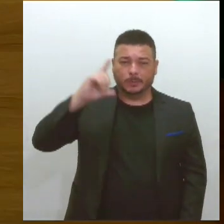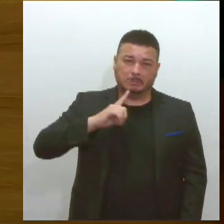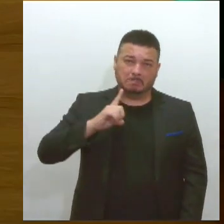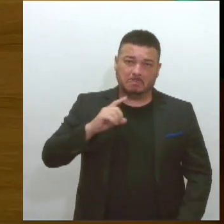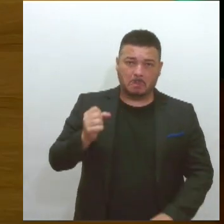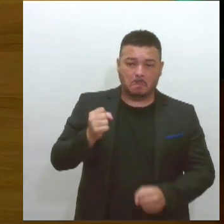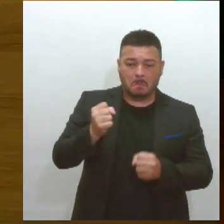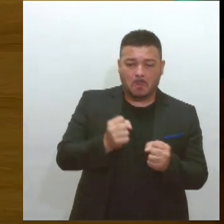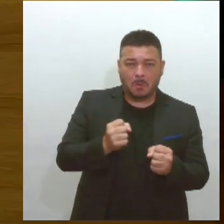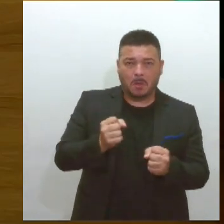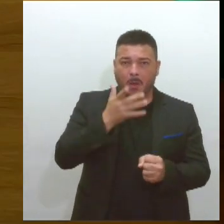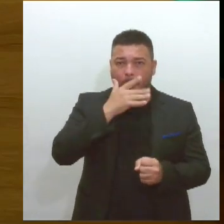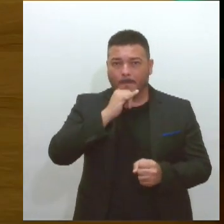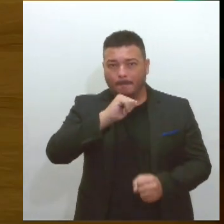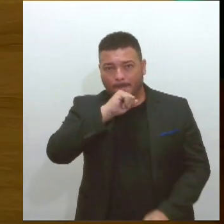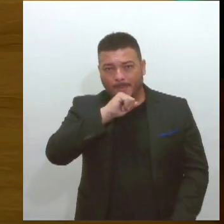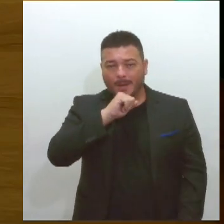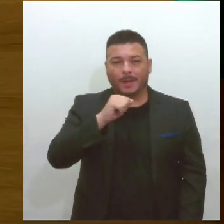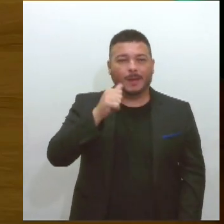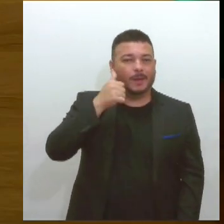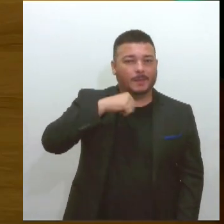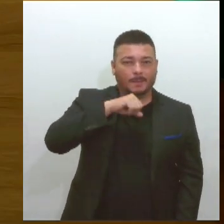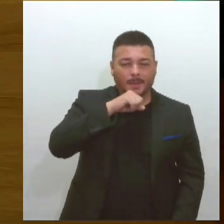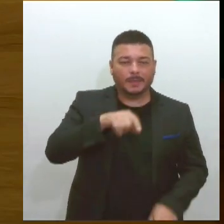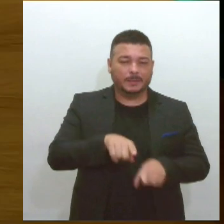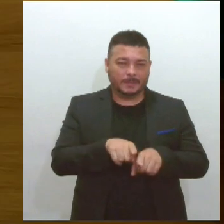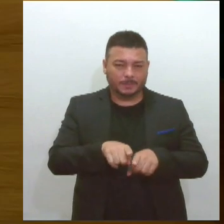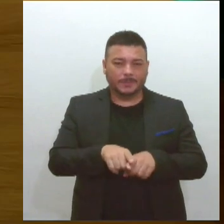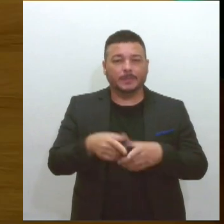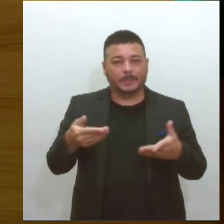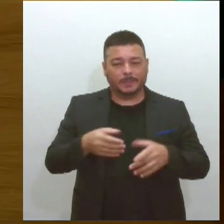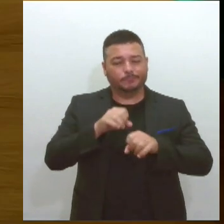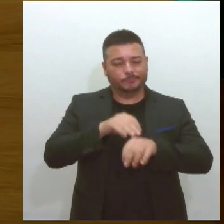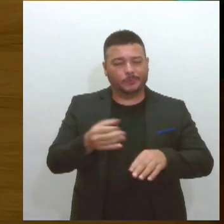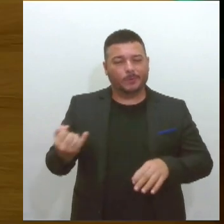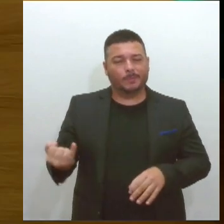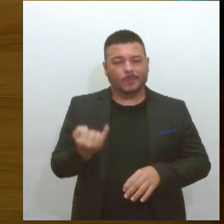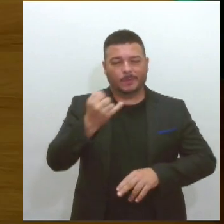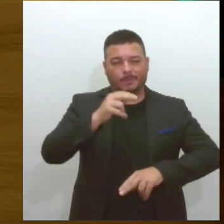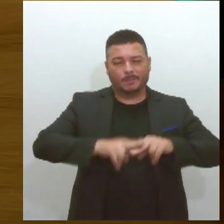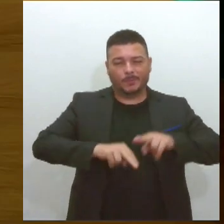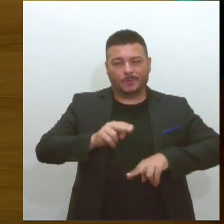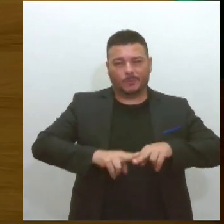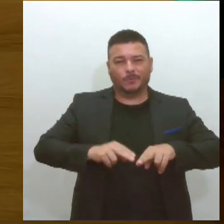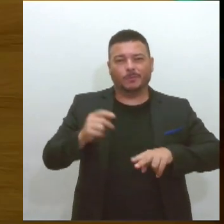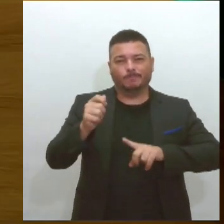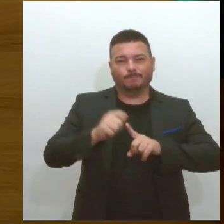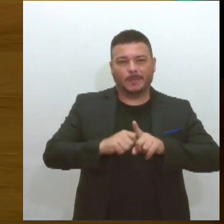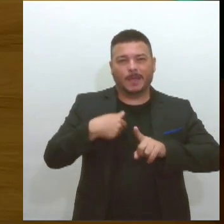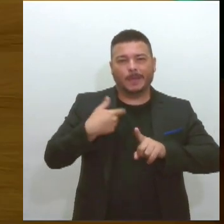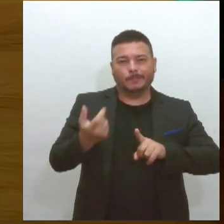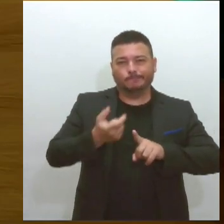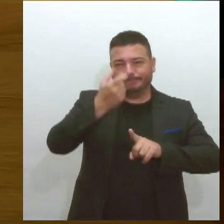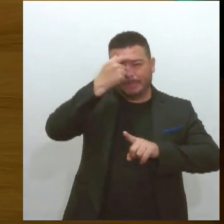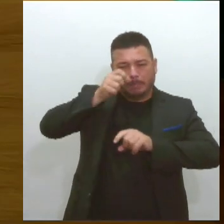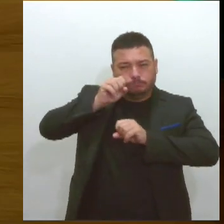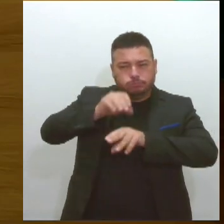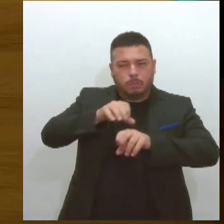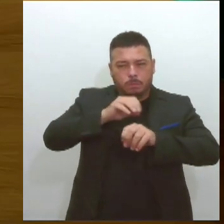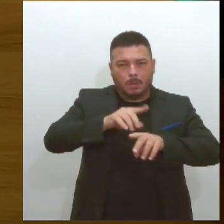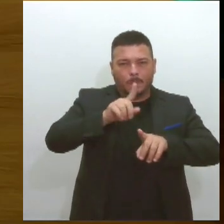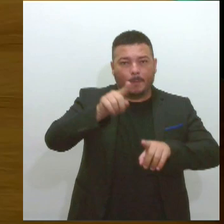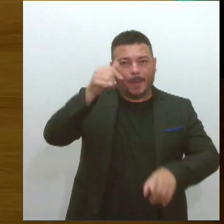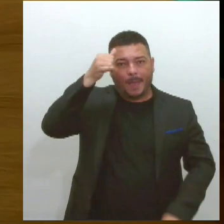quaisquer que sejam. E essa é a grande importância desse mês de junho, que é principalmente a conscientização como forma preventiva à exposição